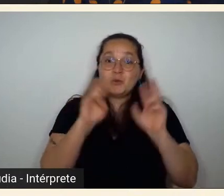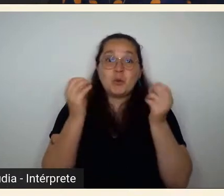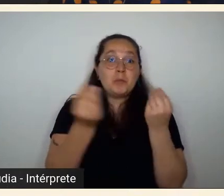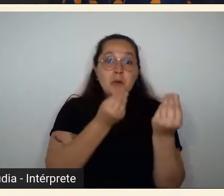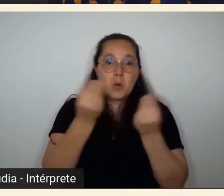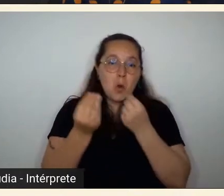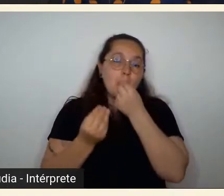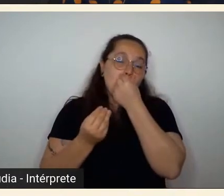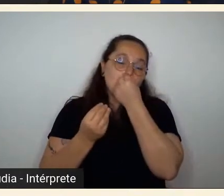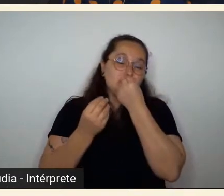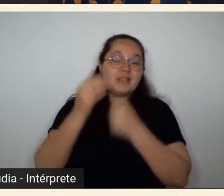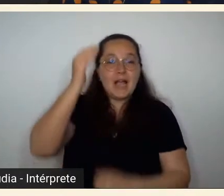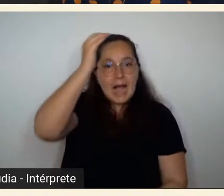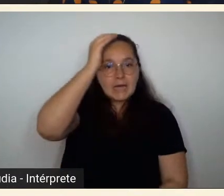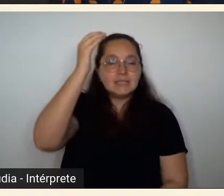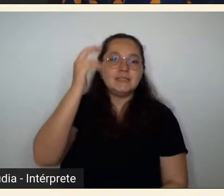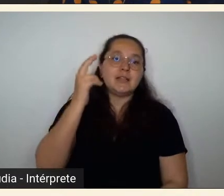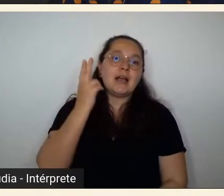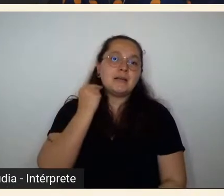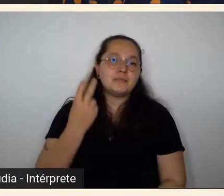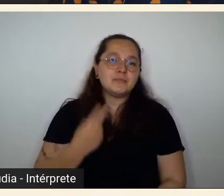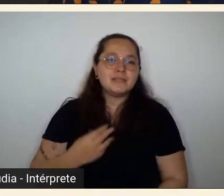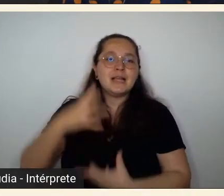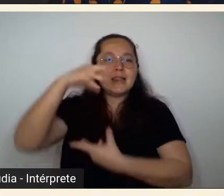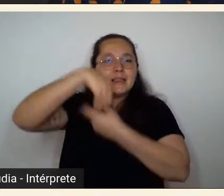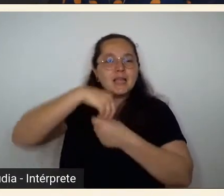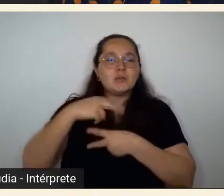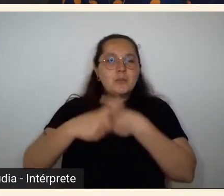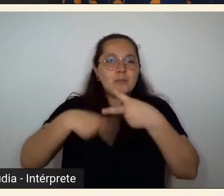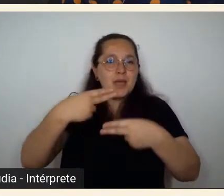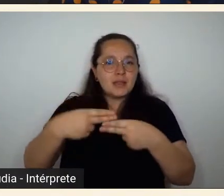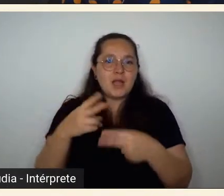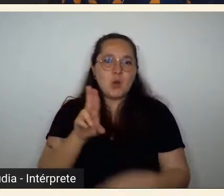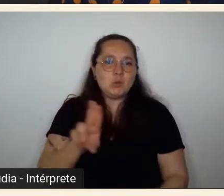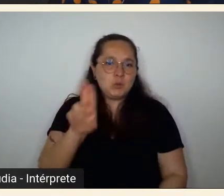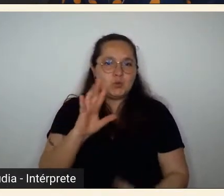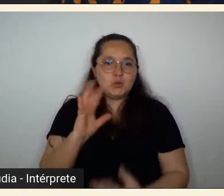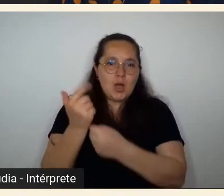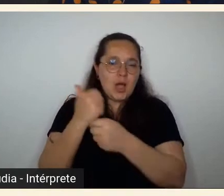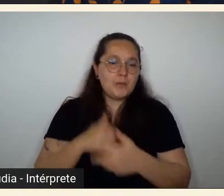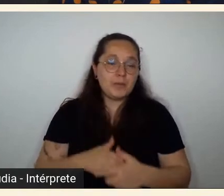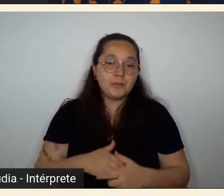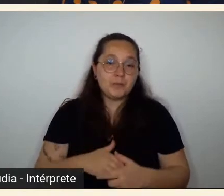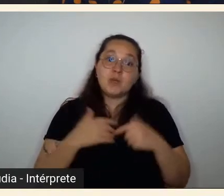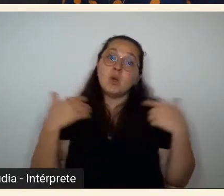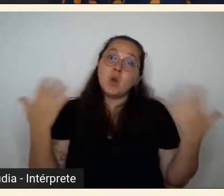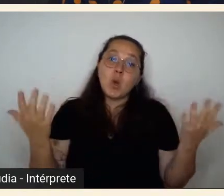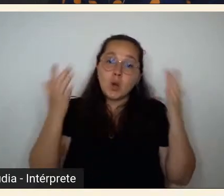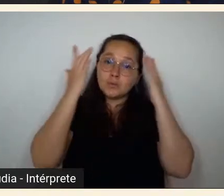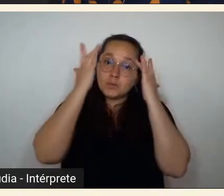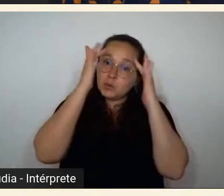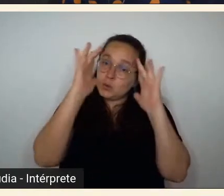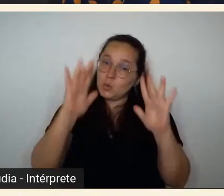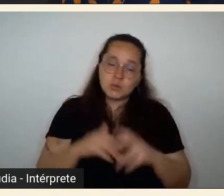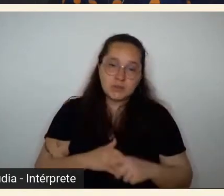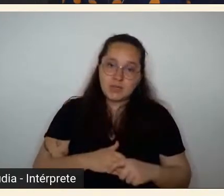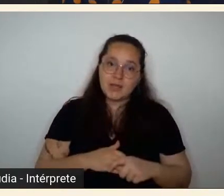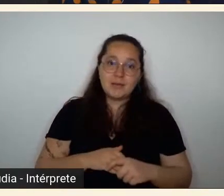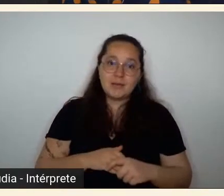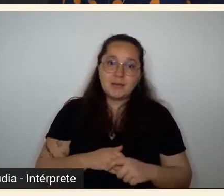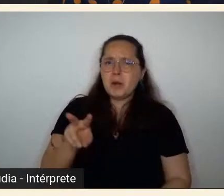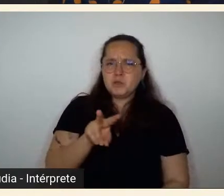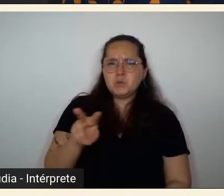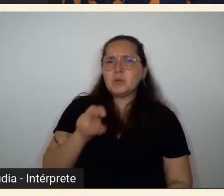e da Tarsila a partir das bienais olha eu não sei se no caso delas as bienais foram tão tão importantes